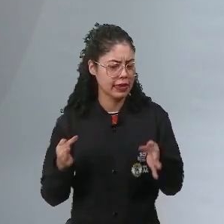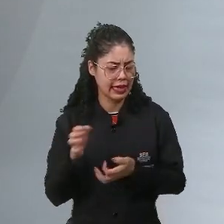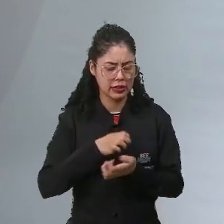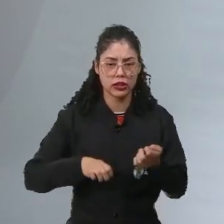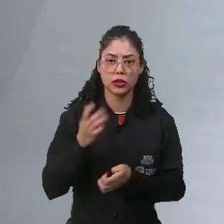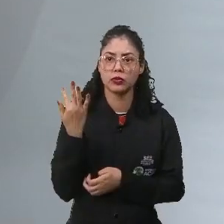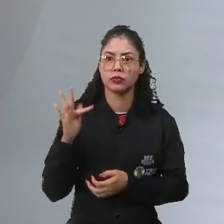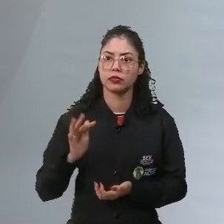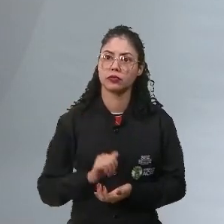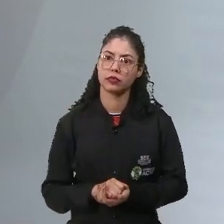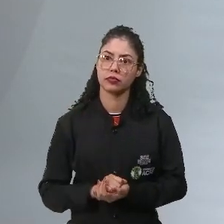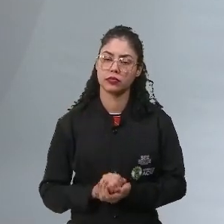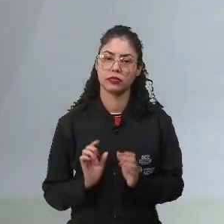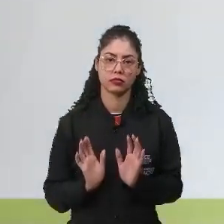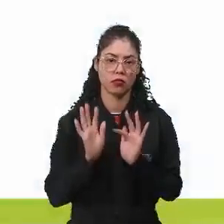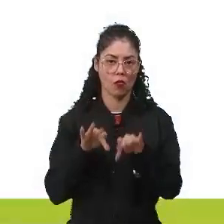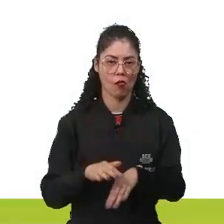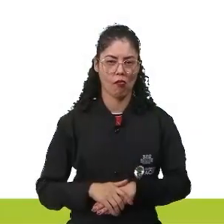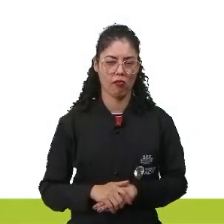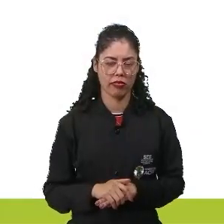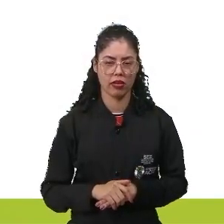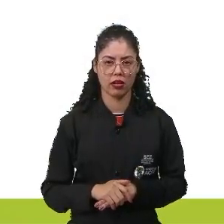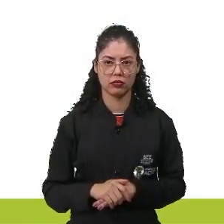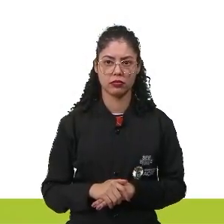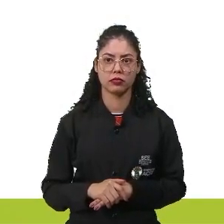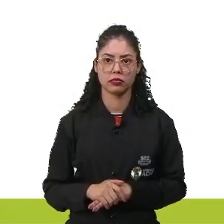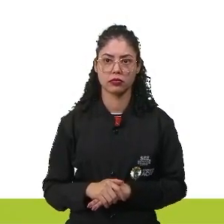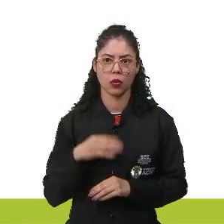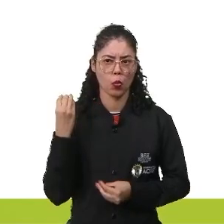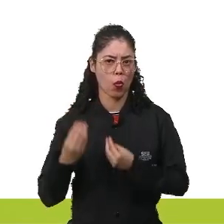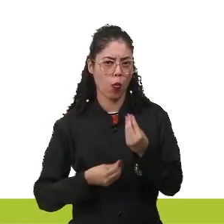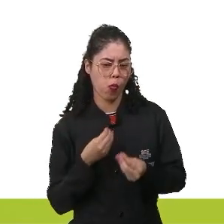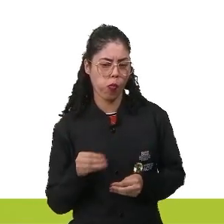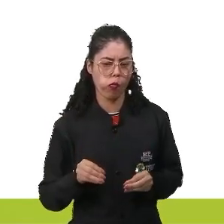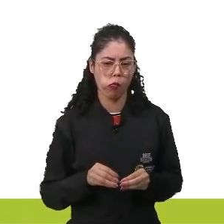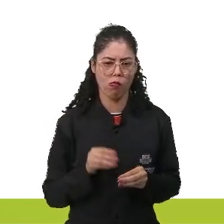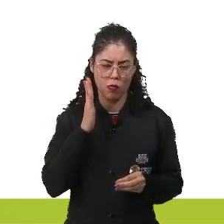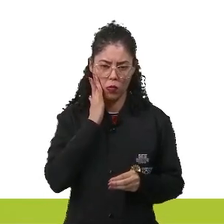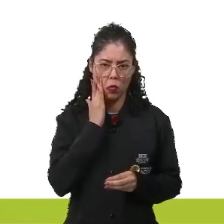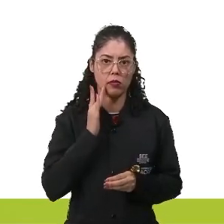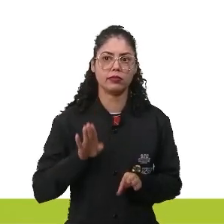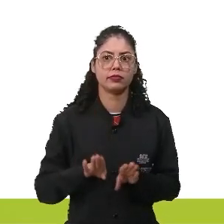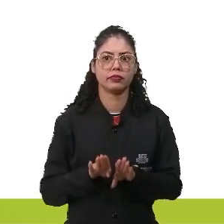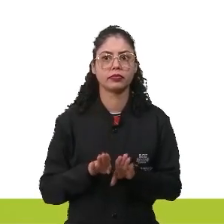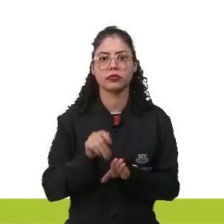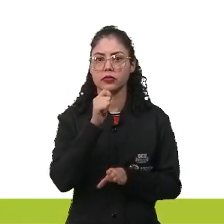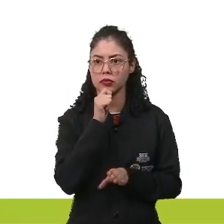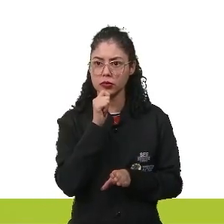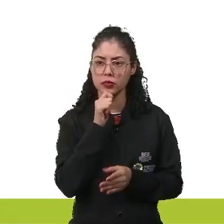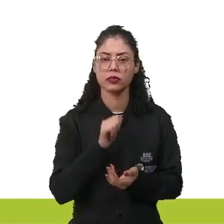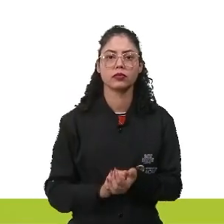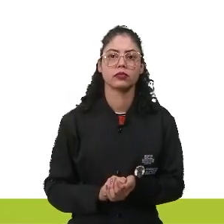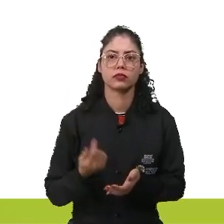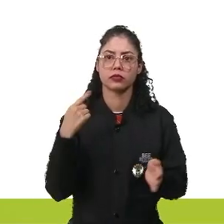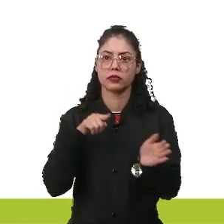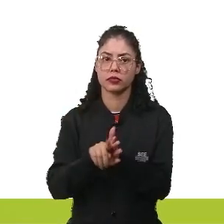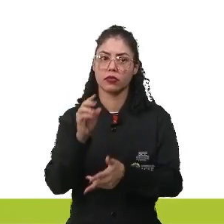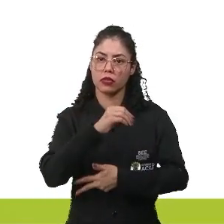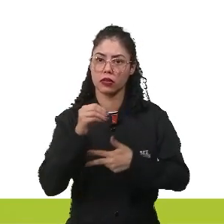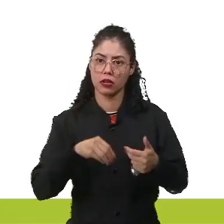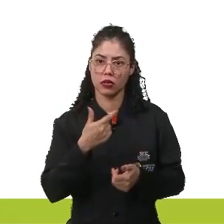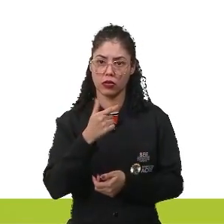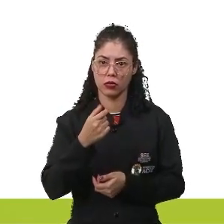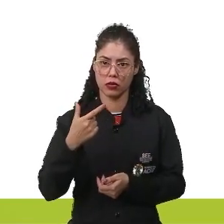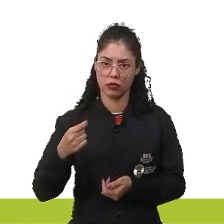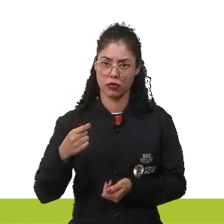a Revolução Francesa. E, para finalizar, a gente tem como que ela caiu no Enem. E, especificamente, essa questão do Enem de 2025,